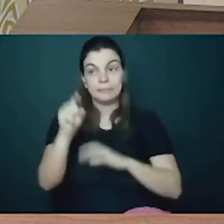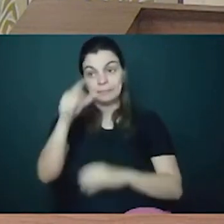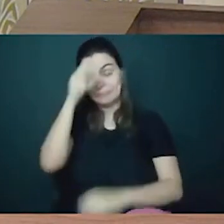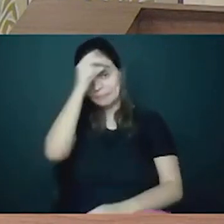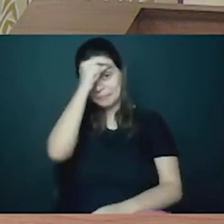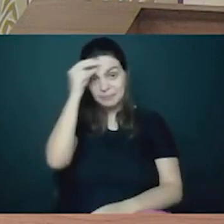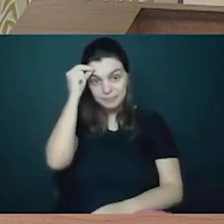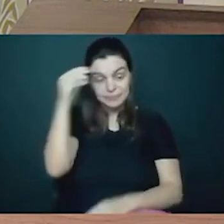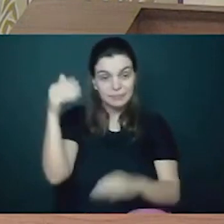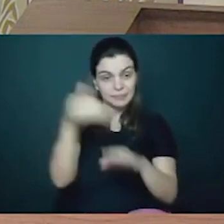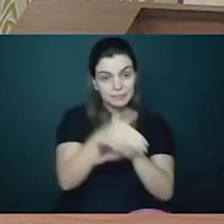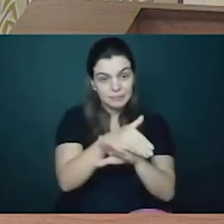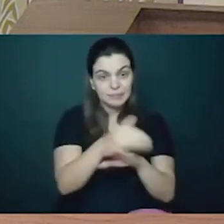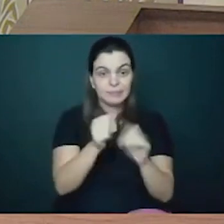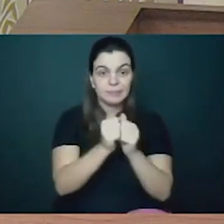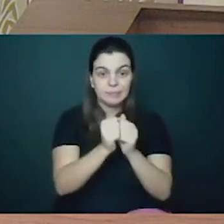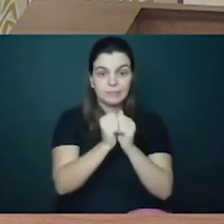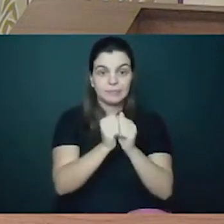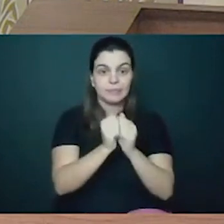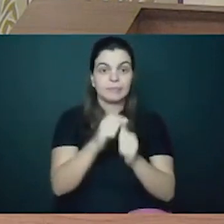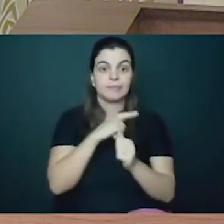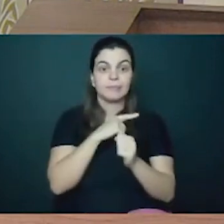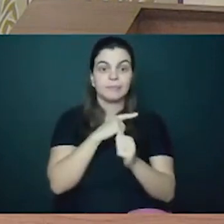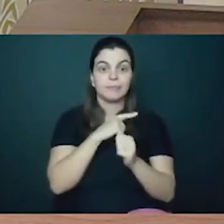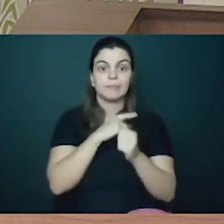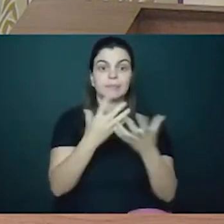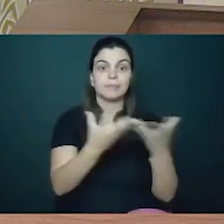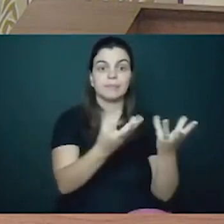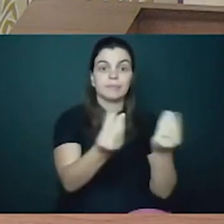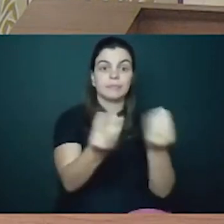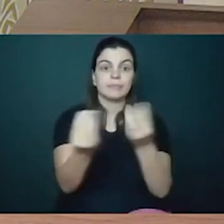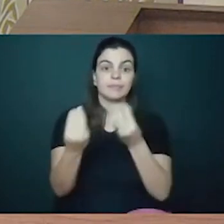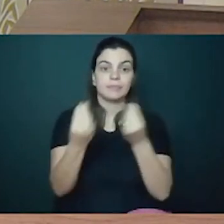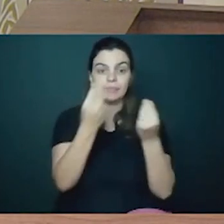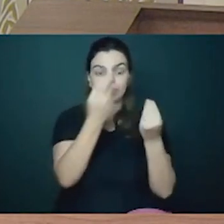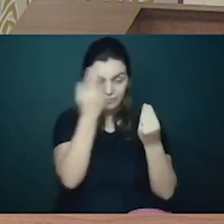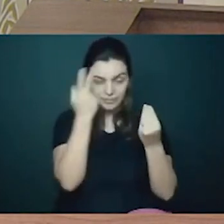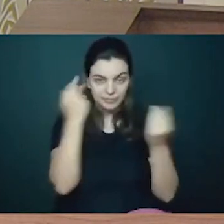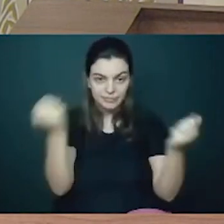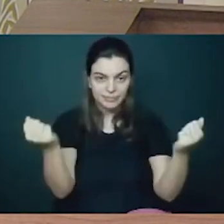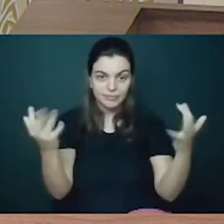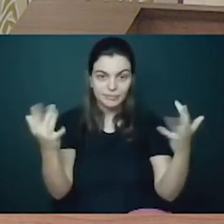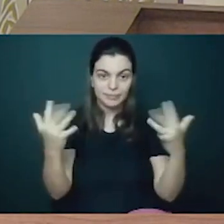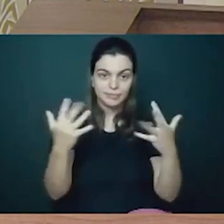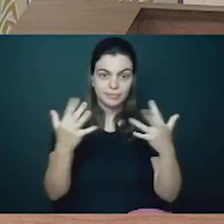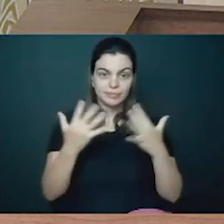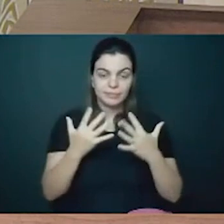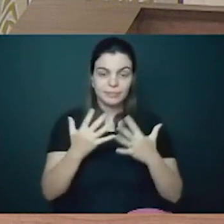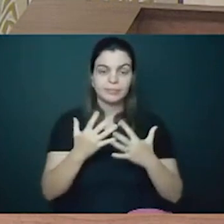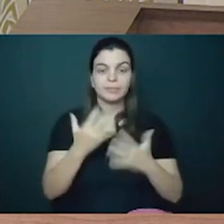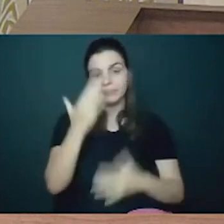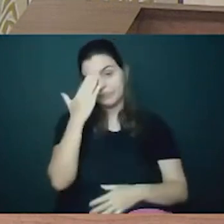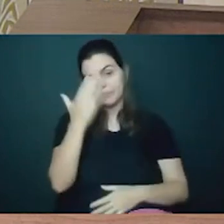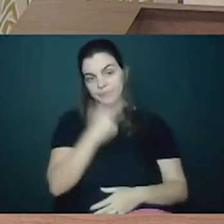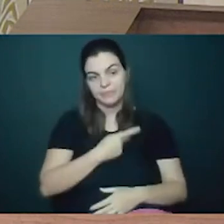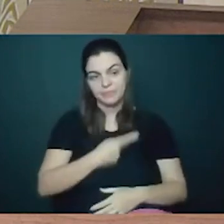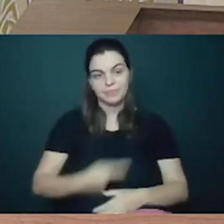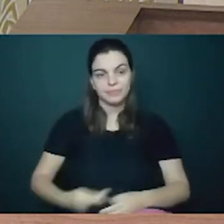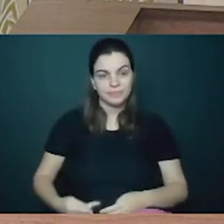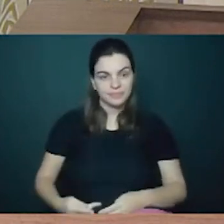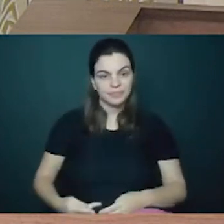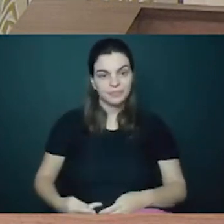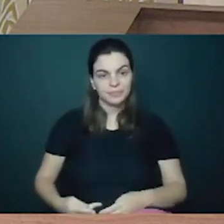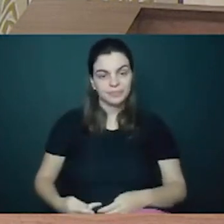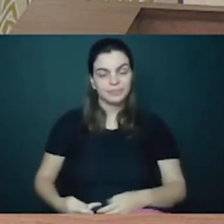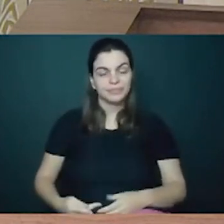para que nós tivéssemos um público extraordinário na reinauguração do Parque da Barreirinha. Obrigado, senhor presidente, pelo espaço. Minha